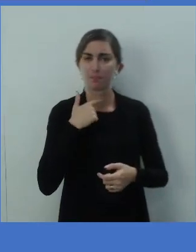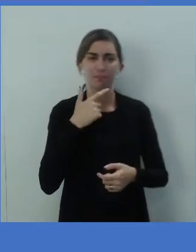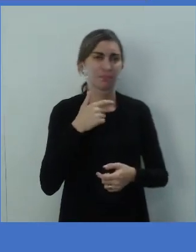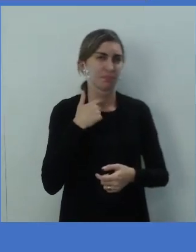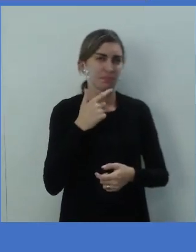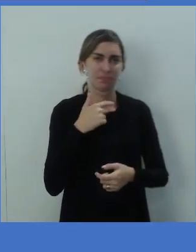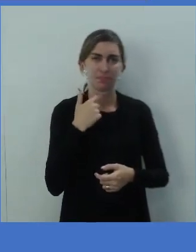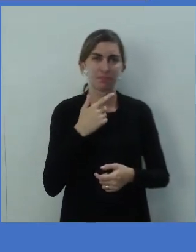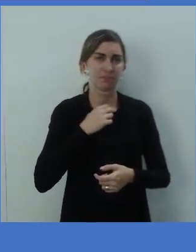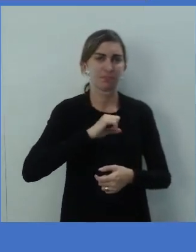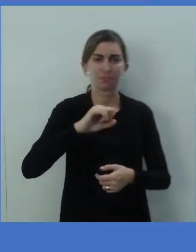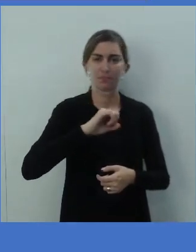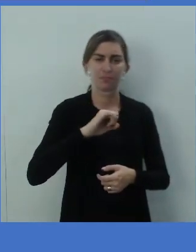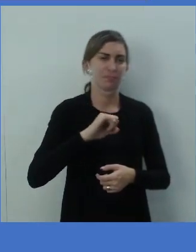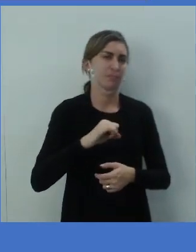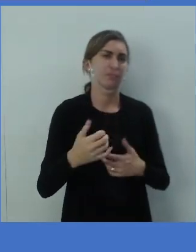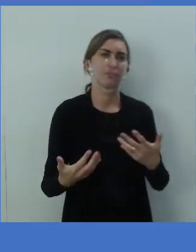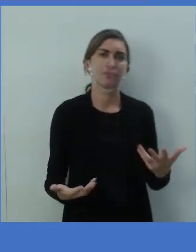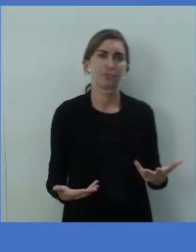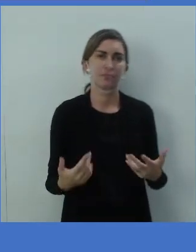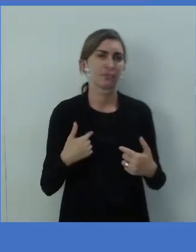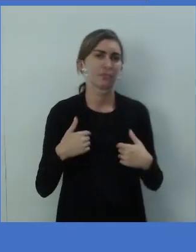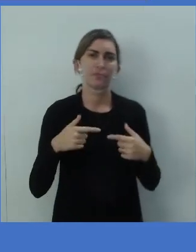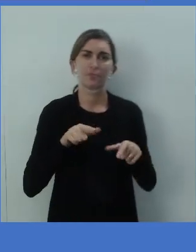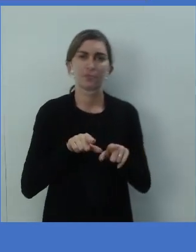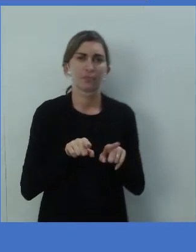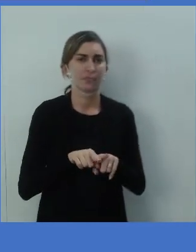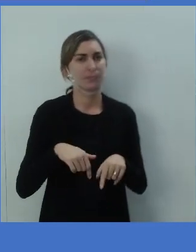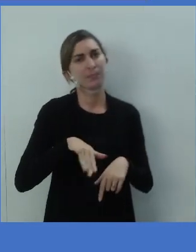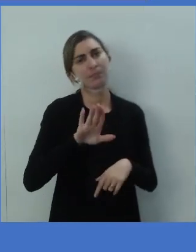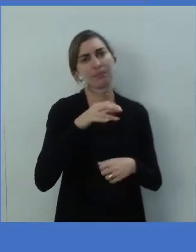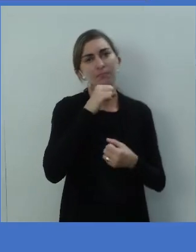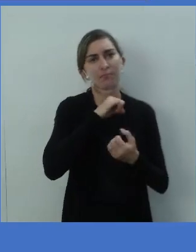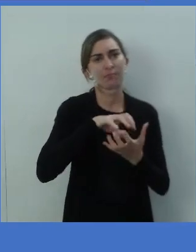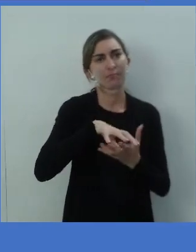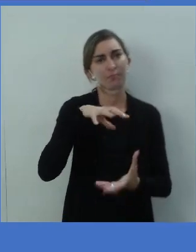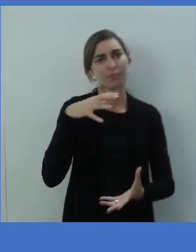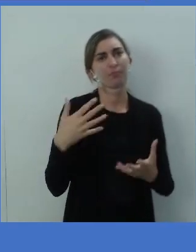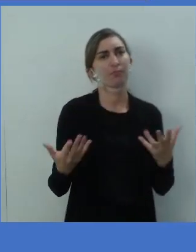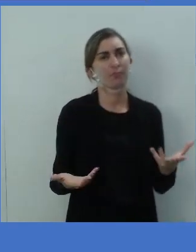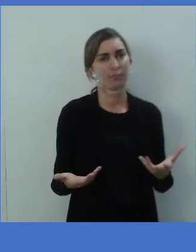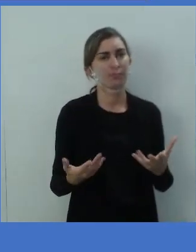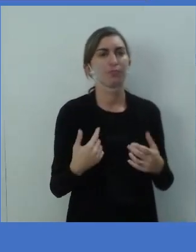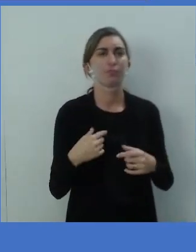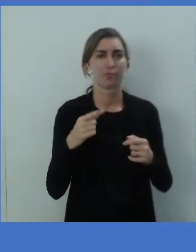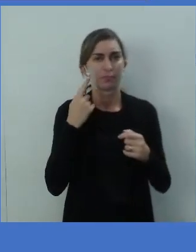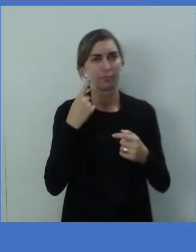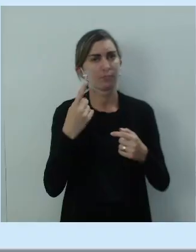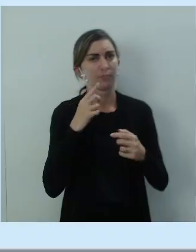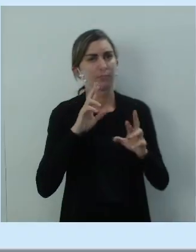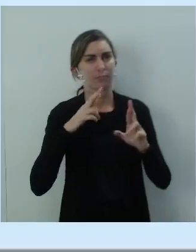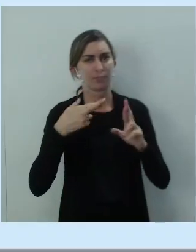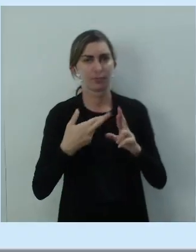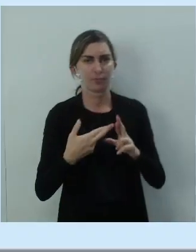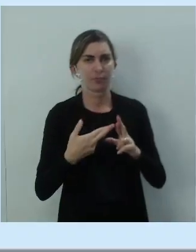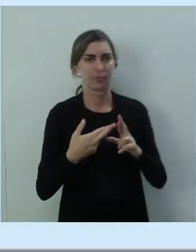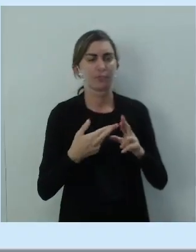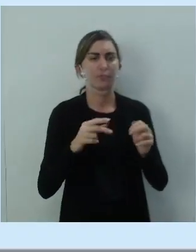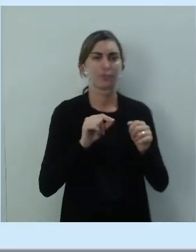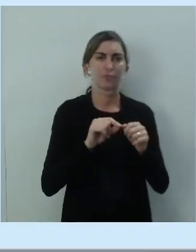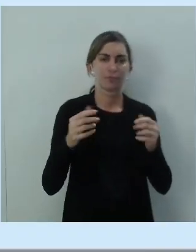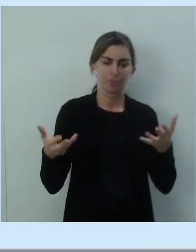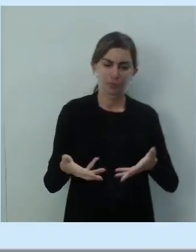mais ficar mal, porque eu estou mais velha. Então, vejam que isso é feito. Referências para presente,